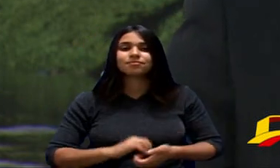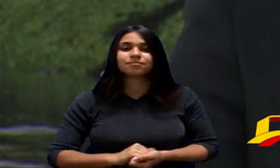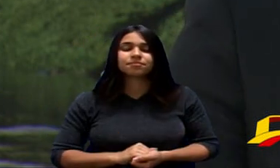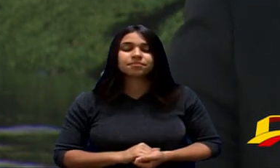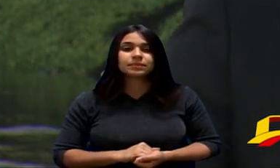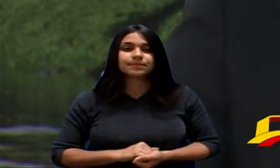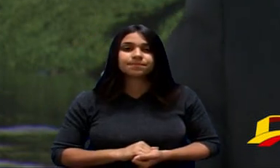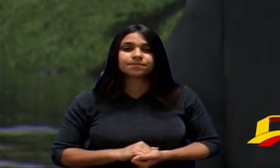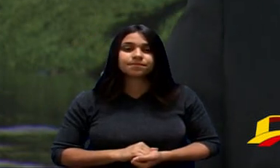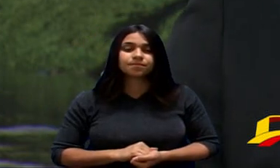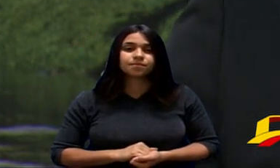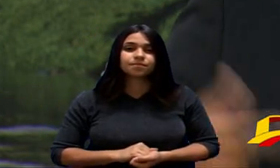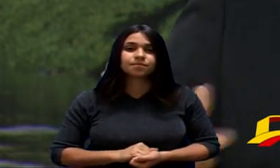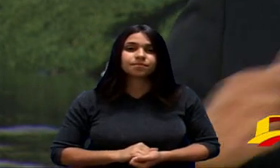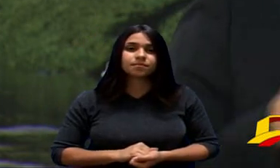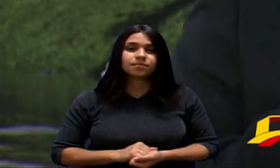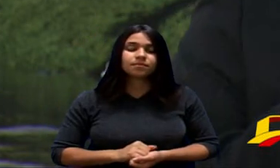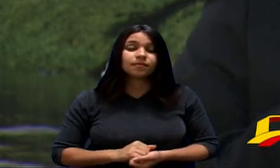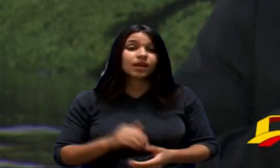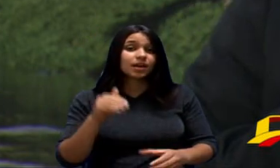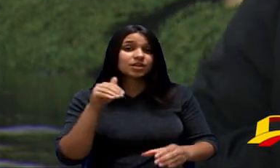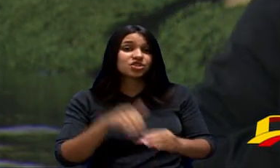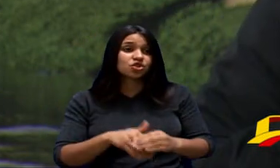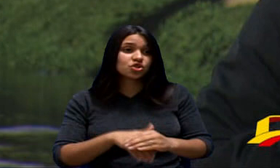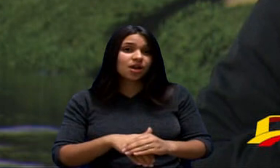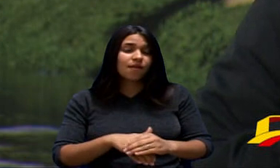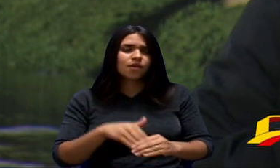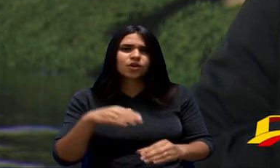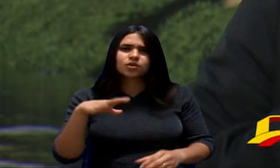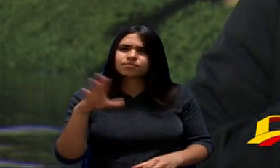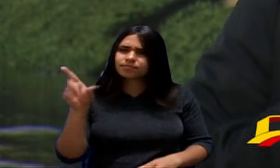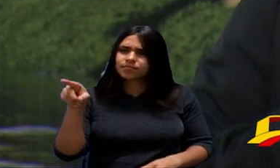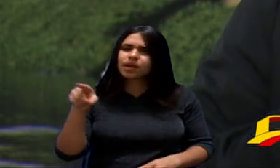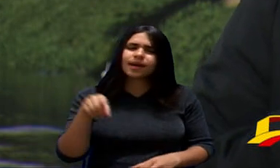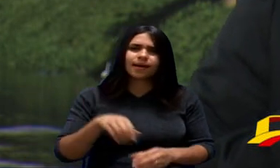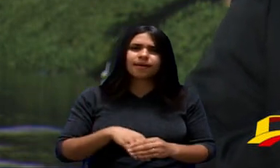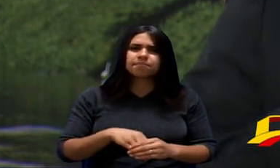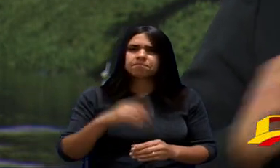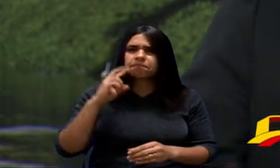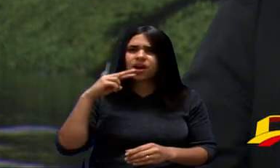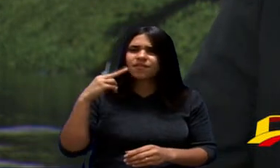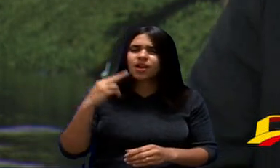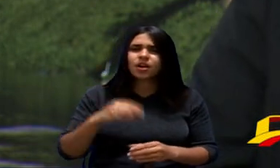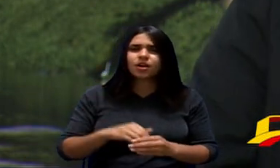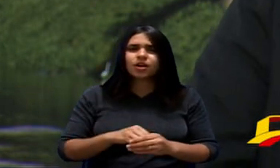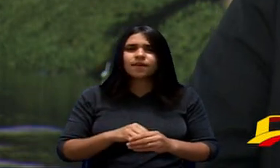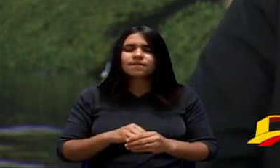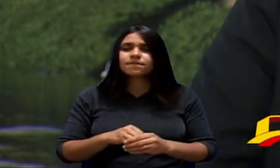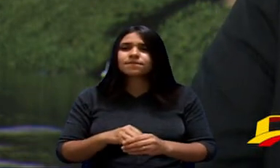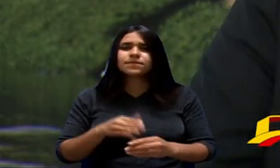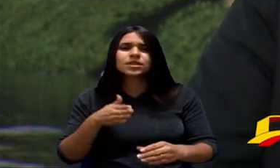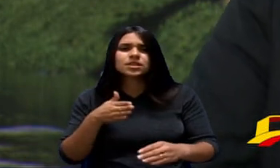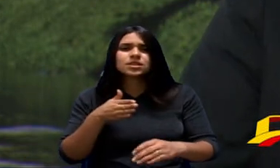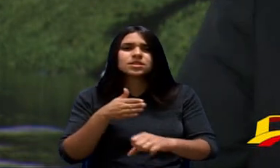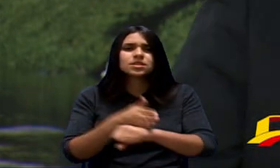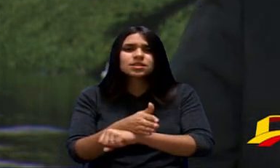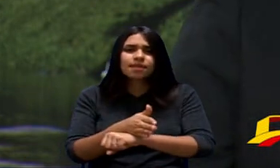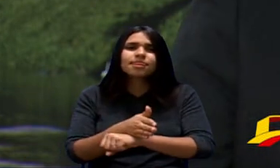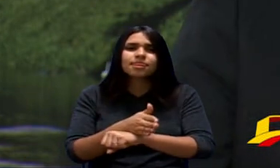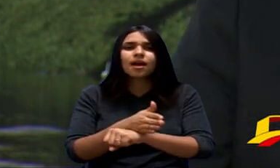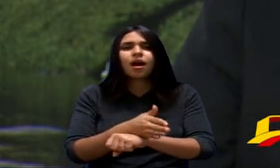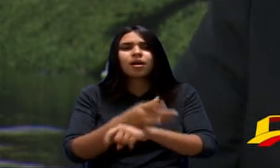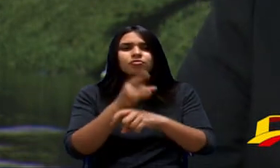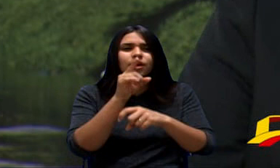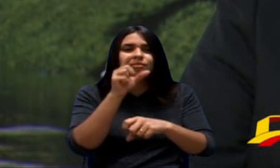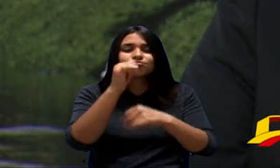Que Está Chegando Na Casa Que Já Foi Votado Até Creio Que Pro Cezinha Que É A Visita Virtual Já Passou Pela Câmara Dos